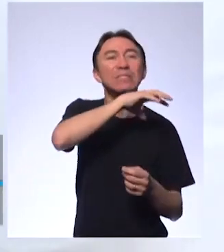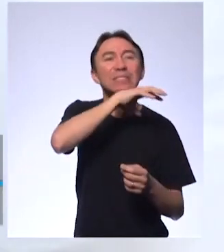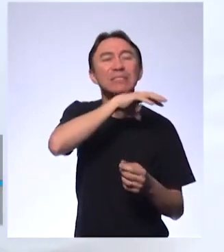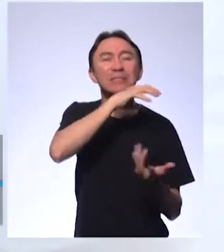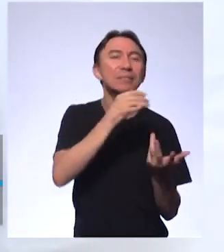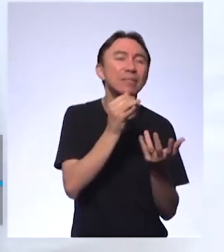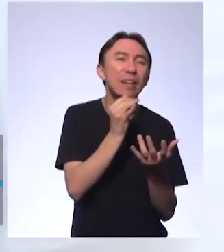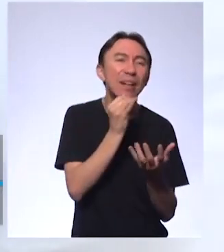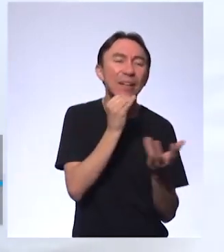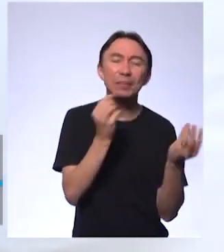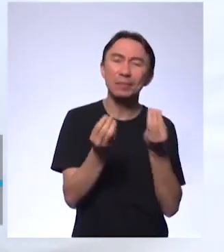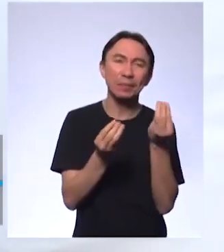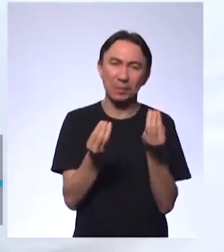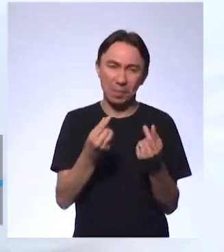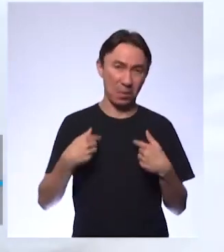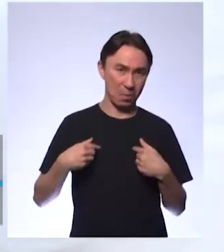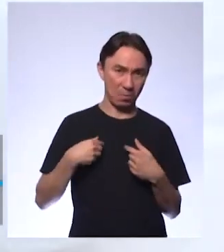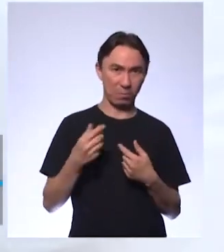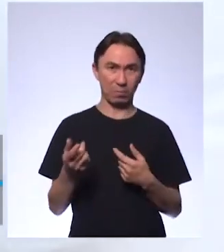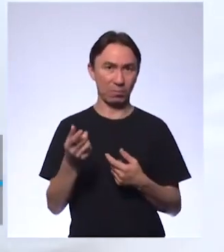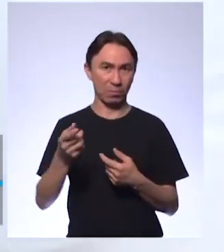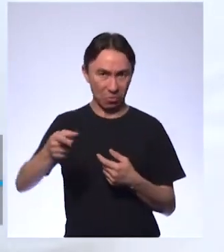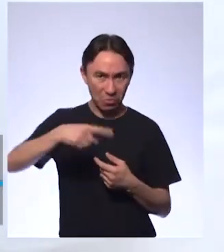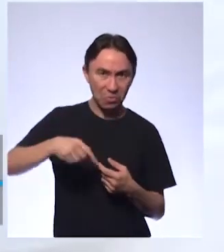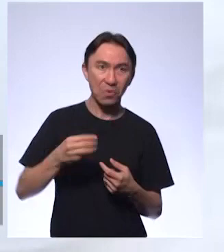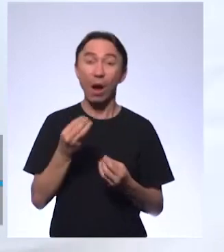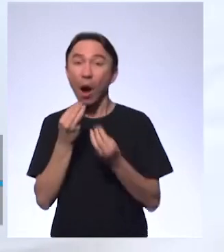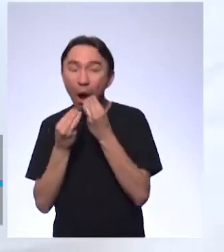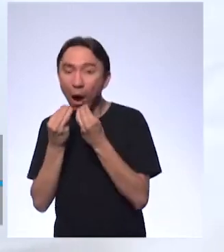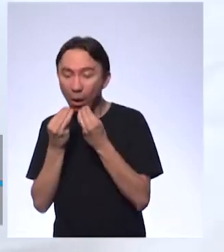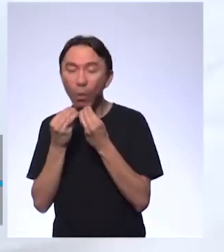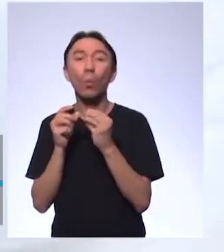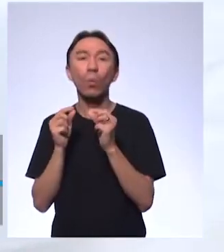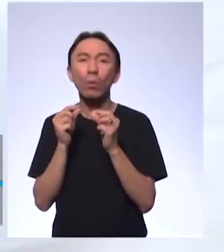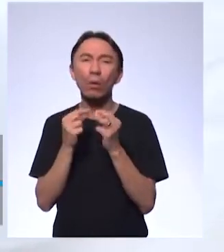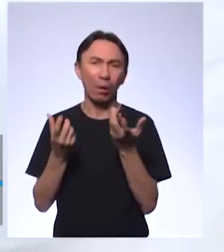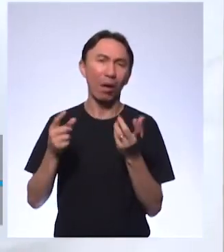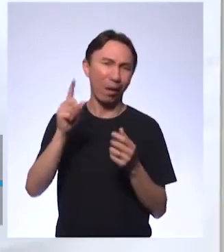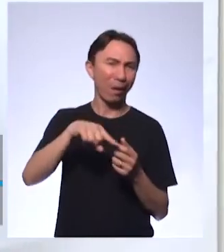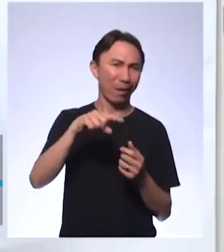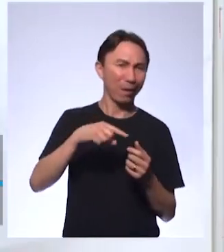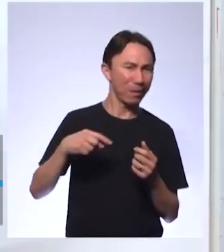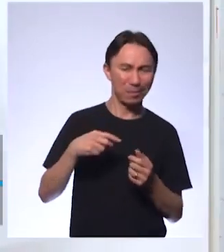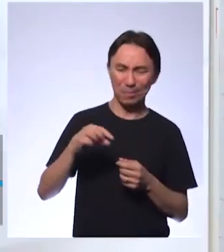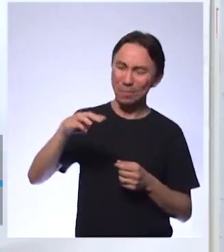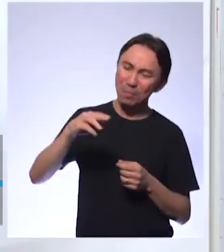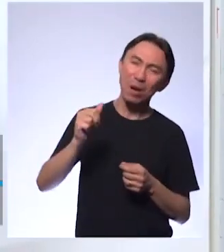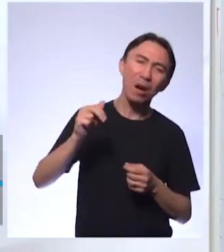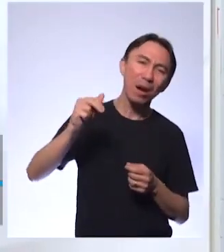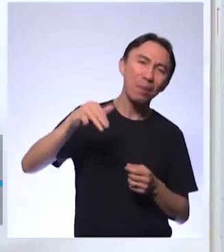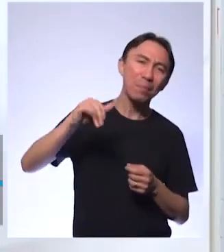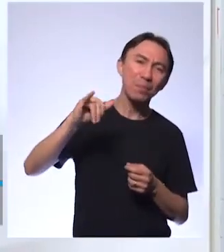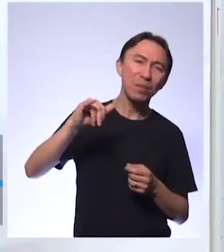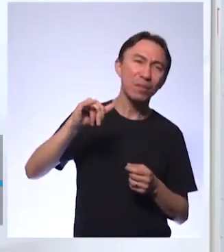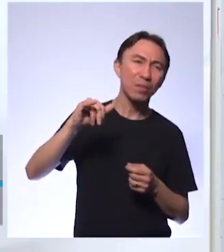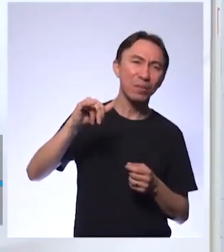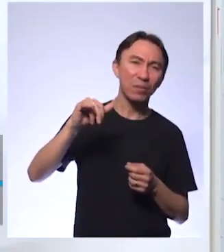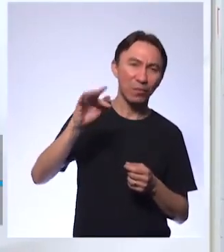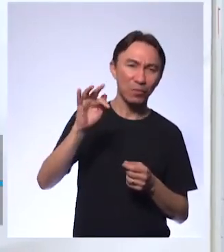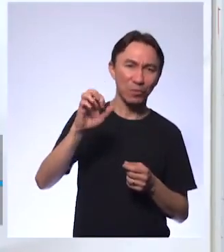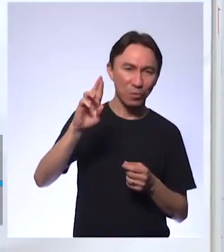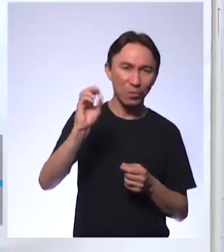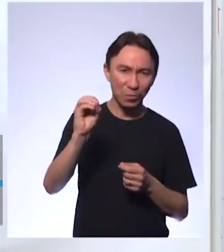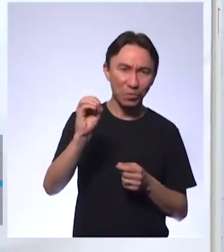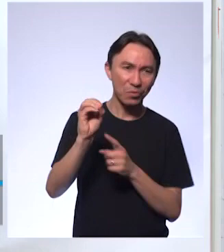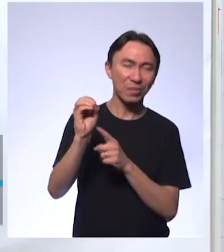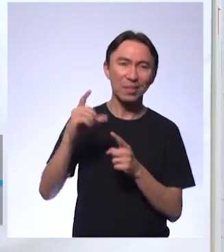mamífero. Eu sou mamífero. E você que está me assistindo e está entendendo o que eu estou falando, também é. Por quê? Todo mamífero vai ter pelo, meu pelo